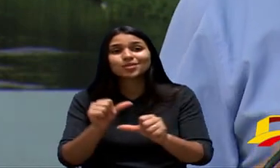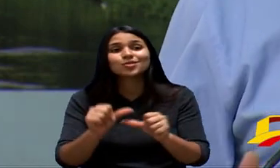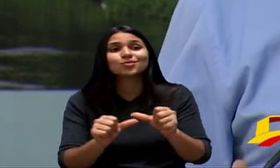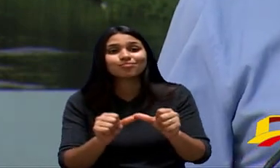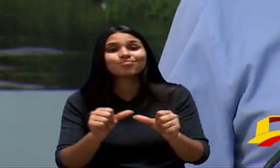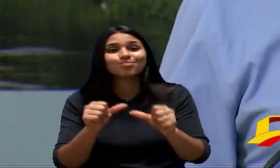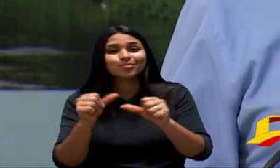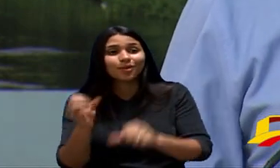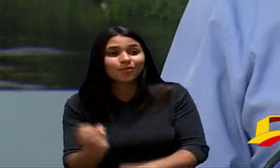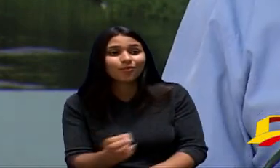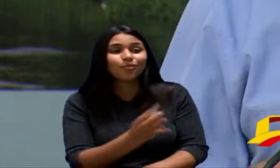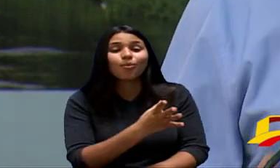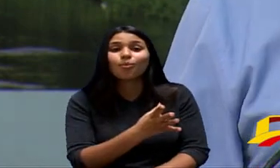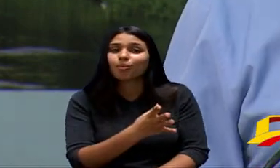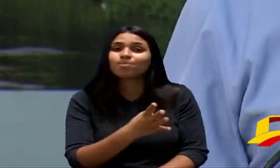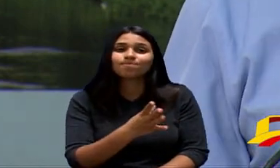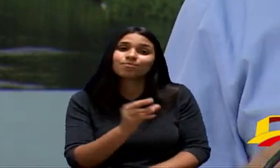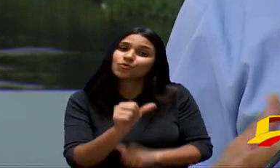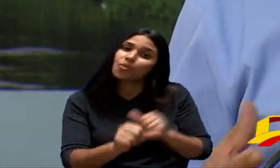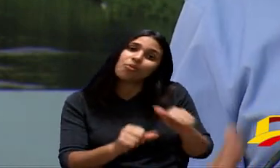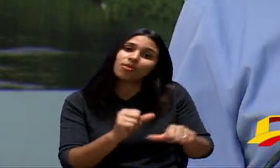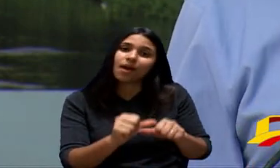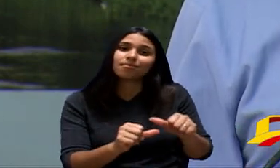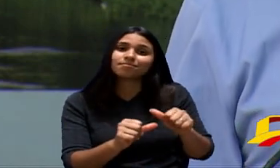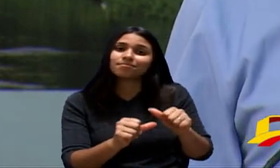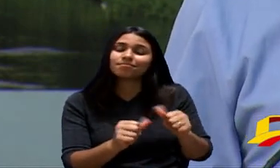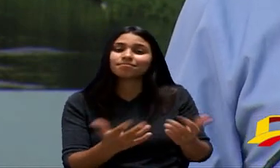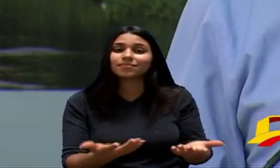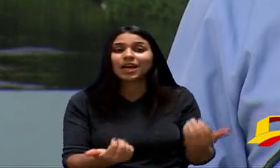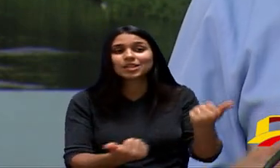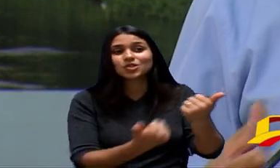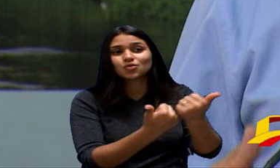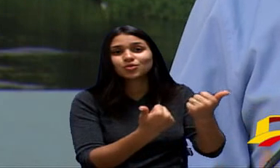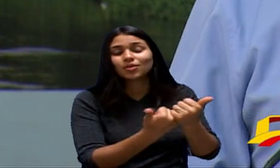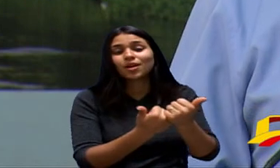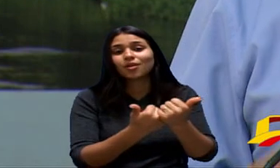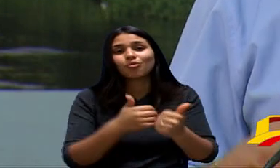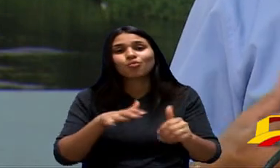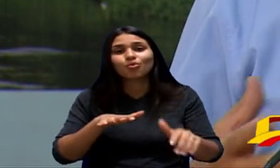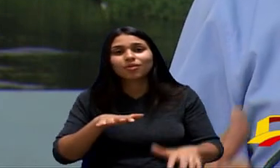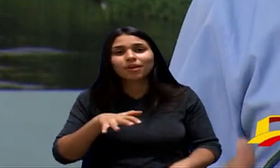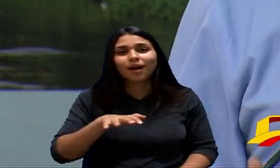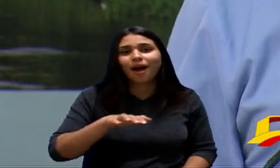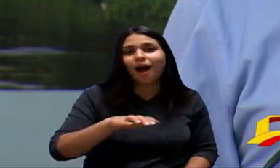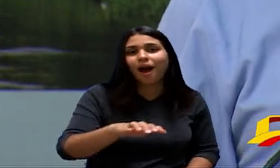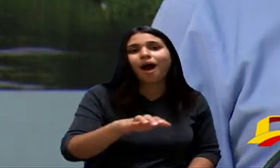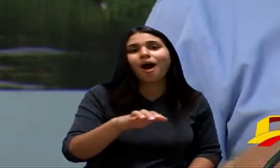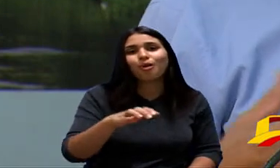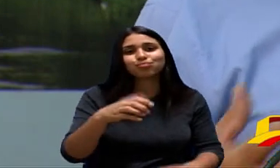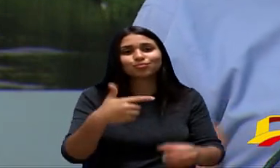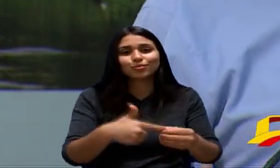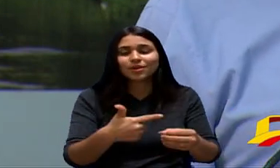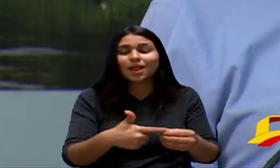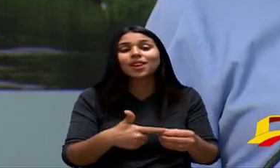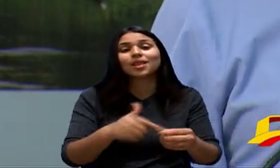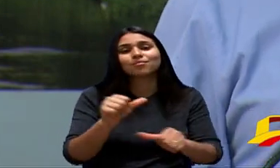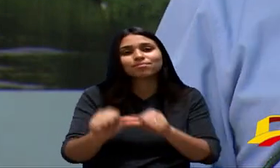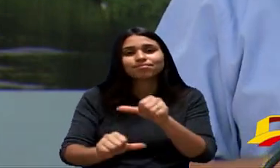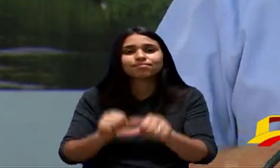Combustíveis Fósseis Essa Cadeia Energética Vai Ser Substituída Os Carros Vão Ser Substituídos Por Carro Elétrico Por Carro